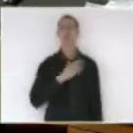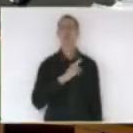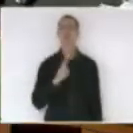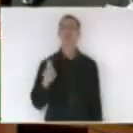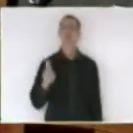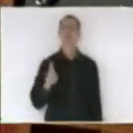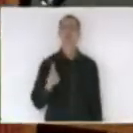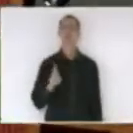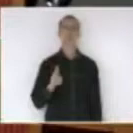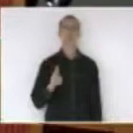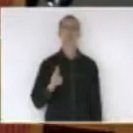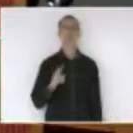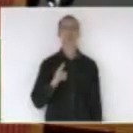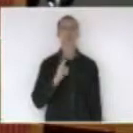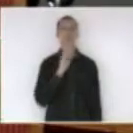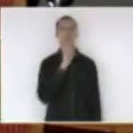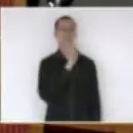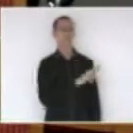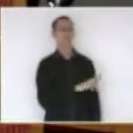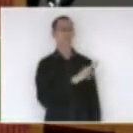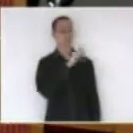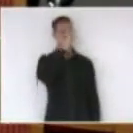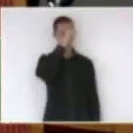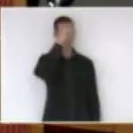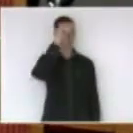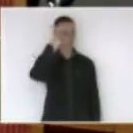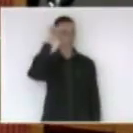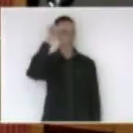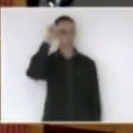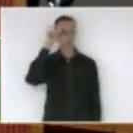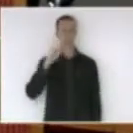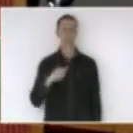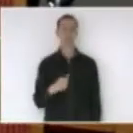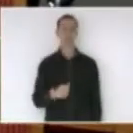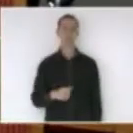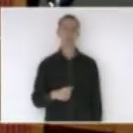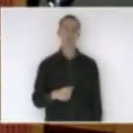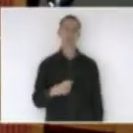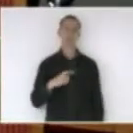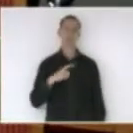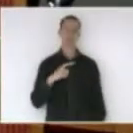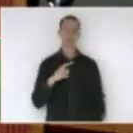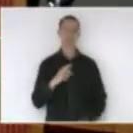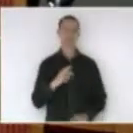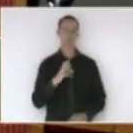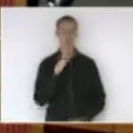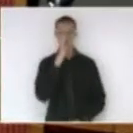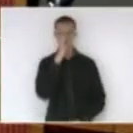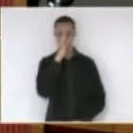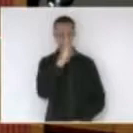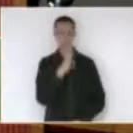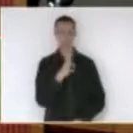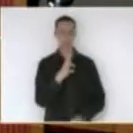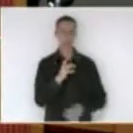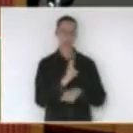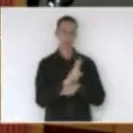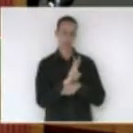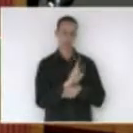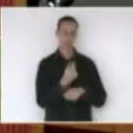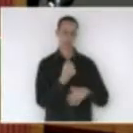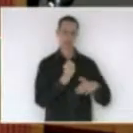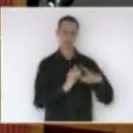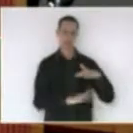deputado Darcy, nós sempre entendemos, embora temos críticas à fiscalização do fundo social, à